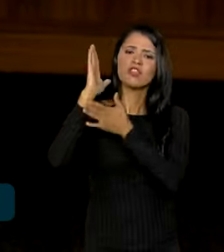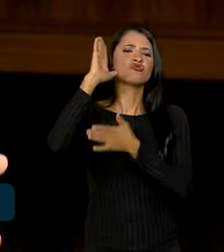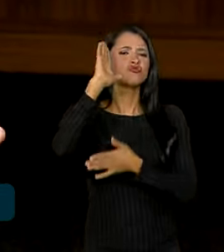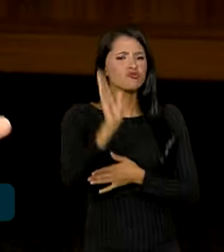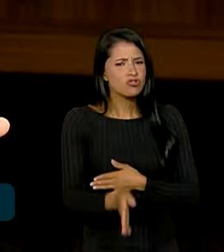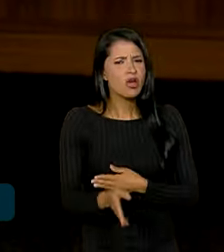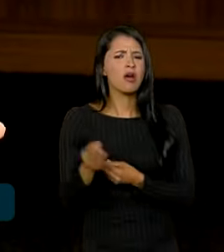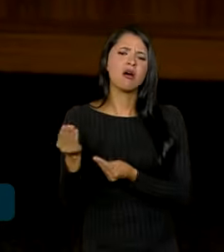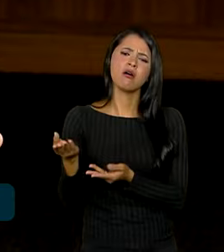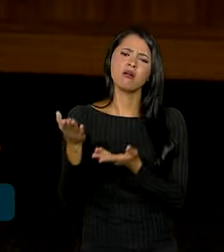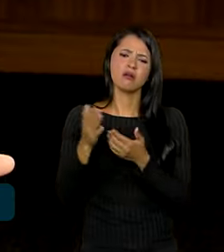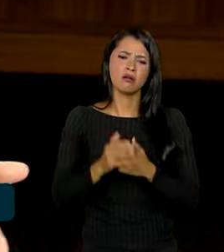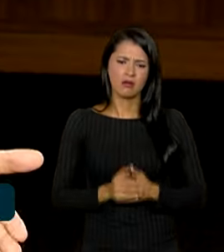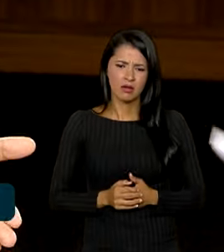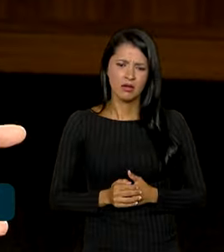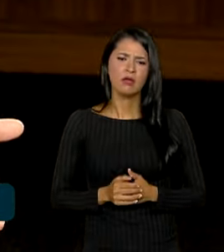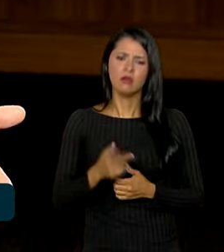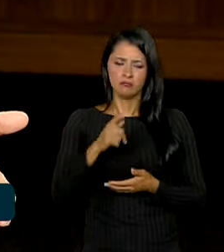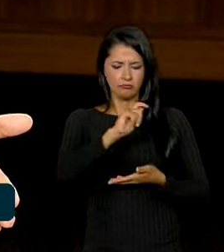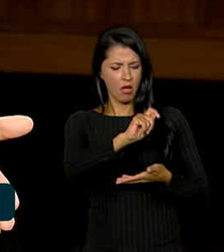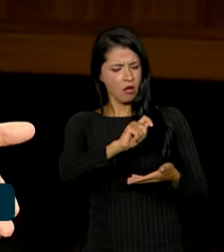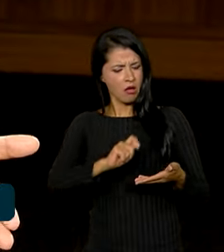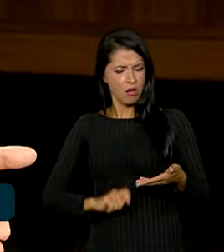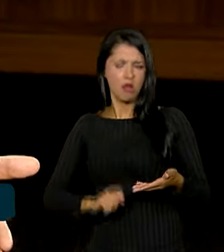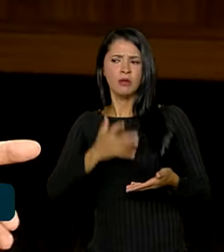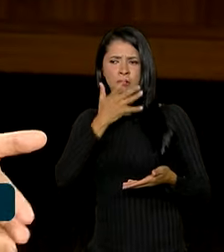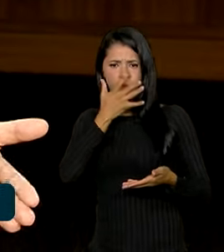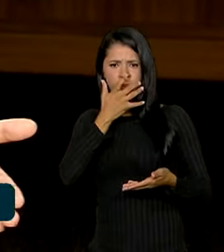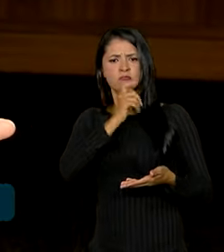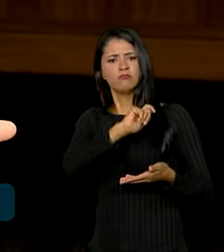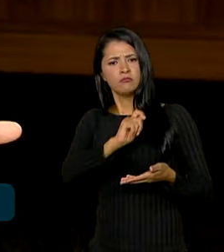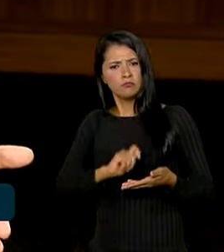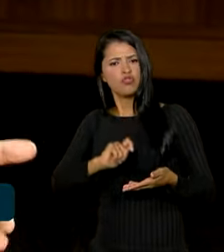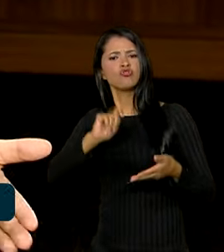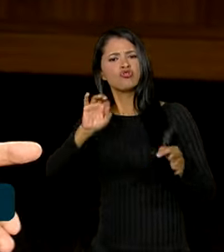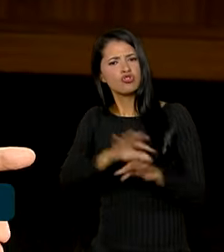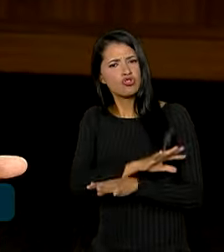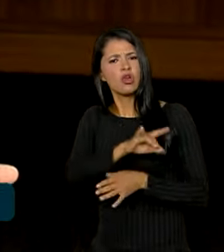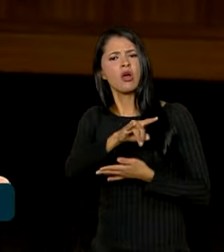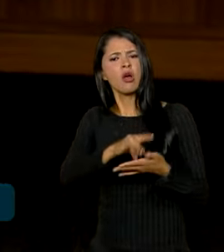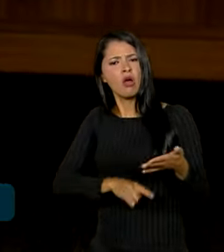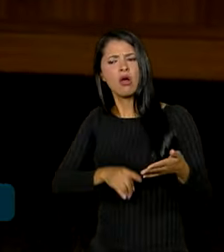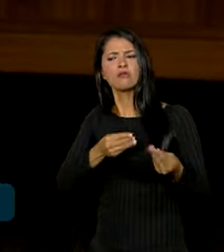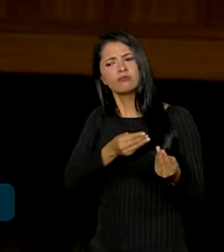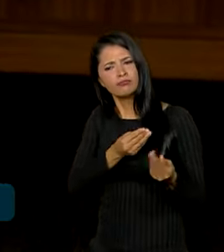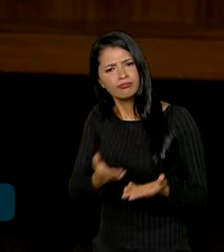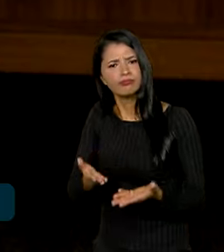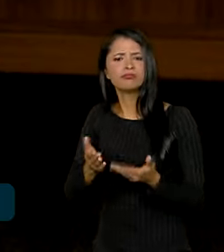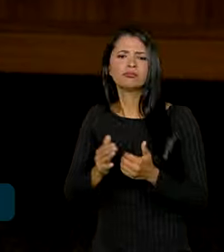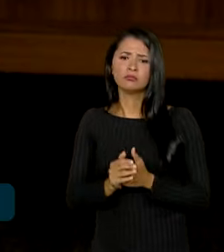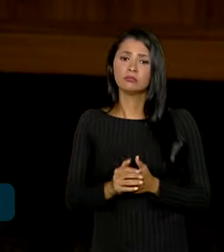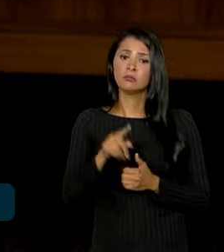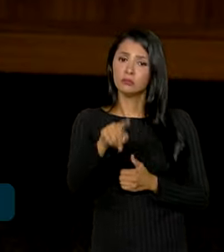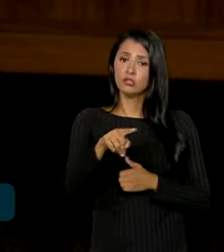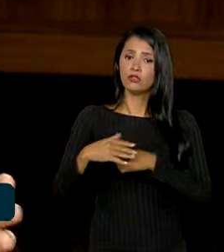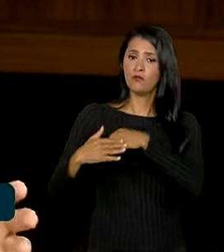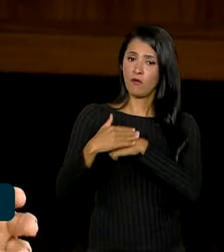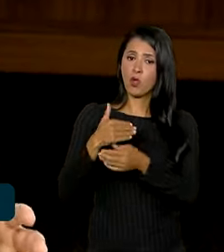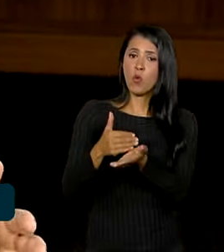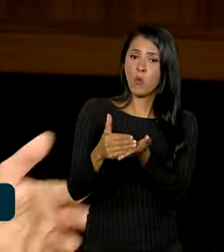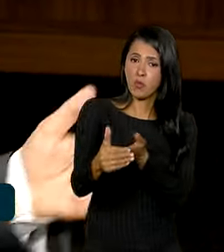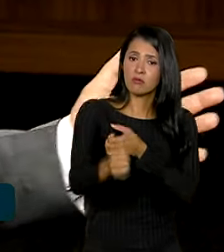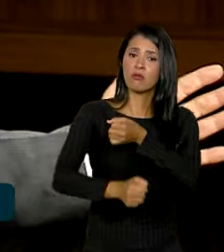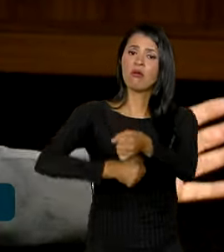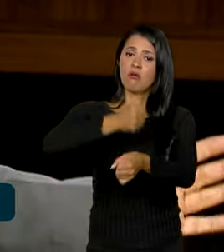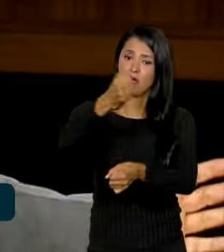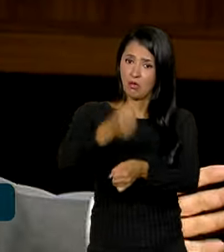o alto dele, já dá o parecer dele, já faz a certidão, o atestado dele. Isso nós vamos começar a introduzir a partir